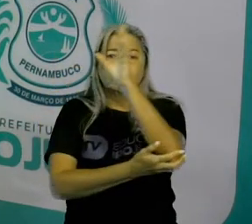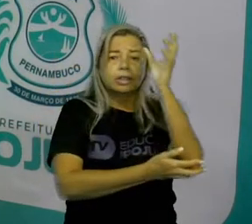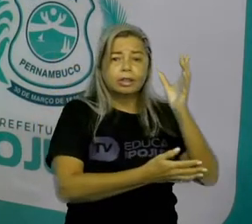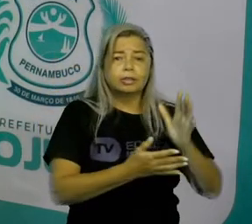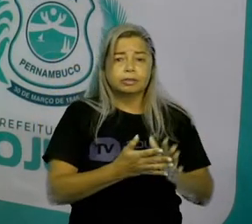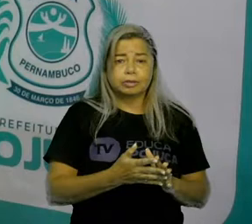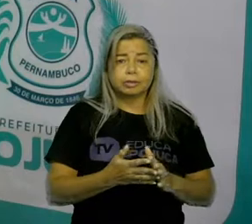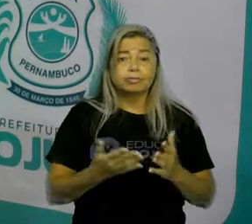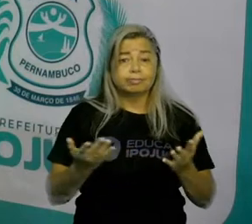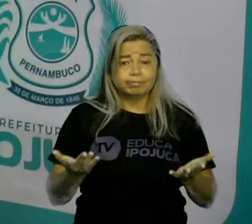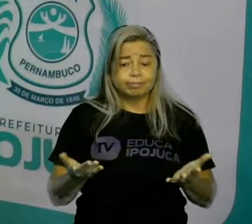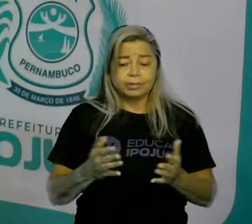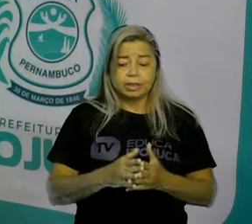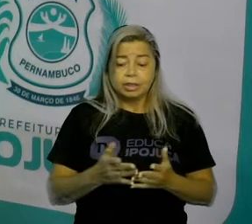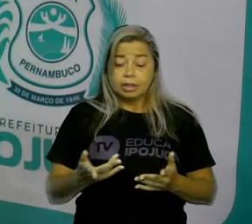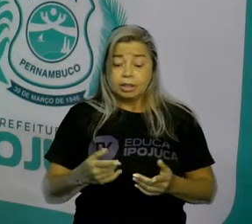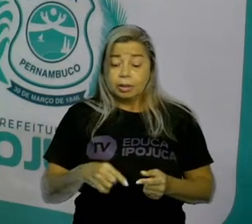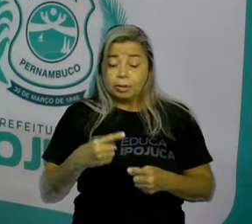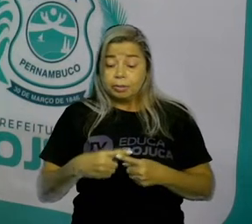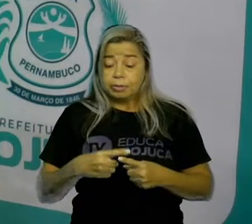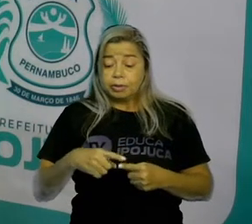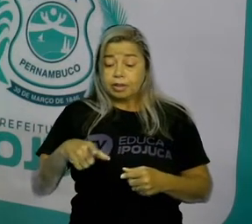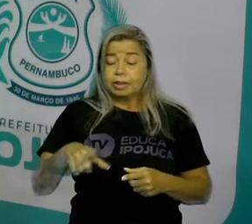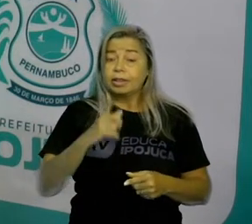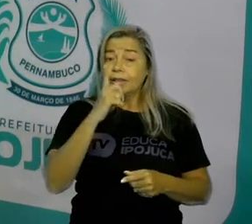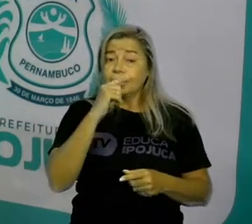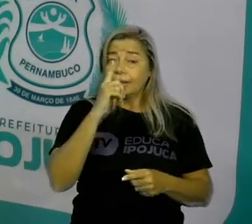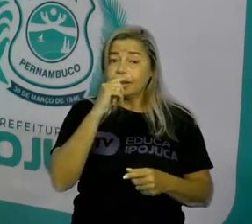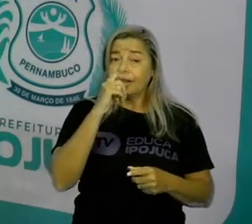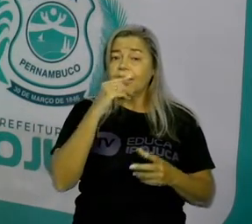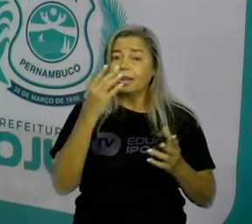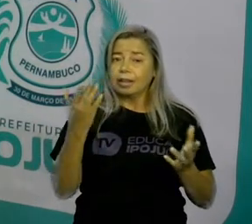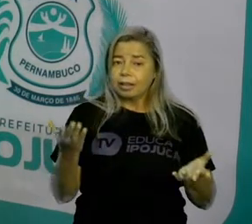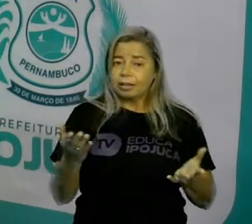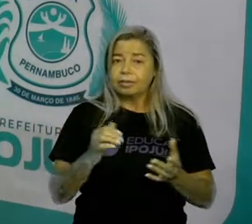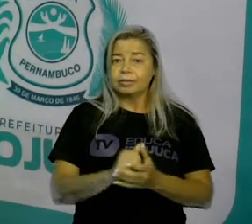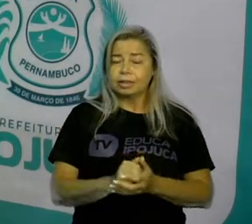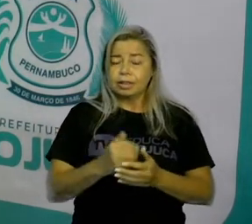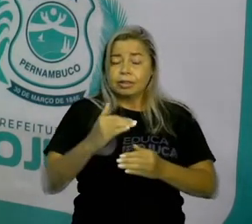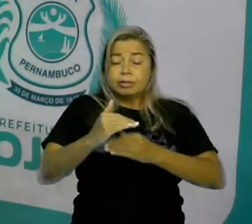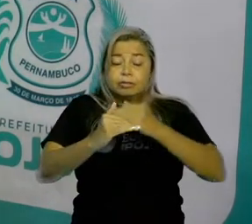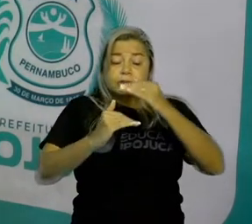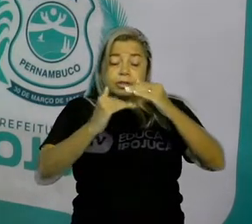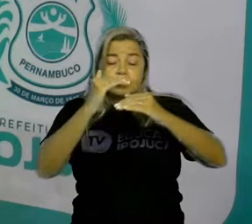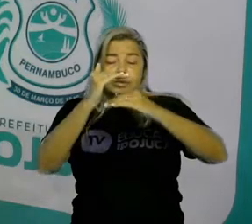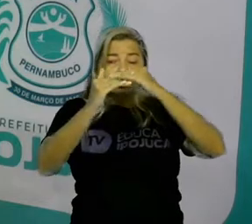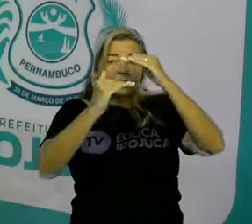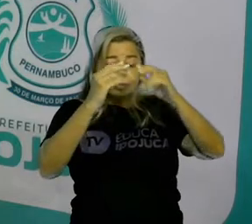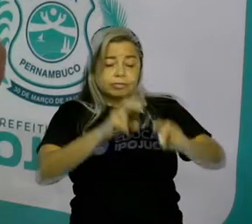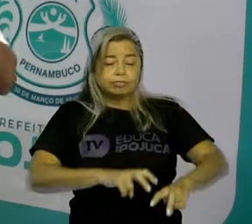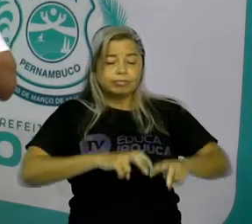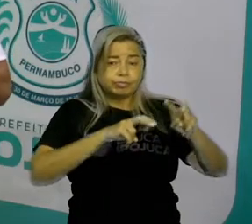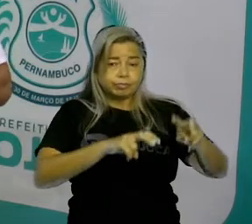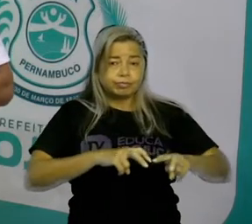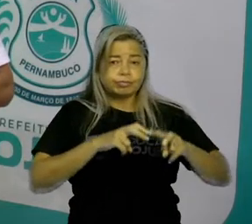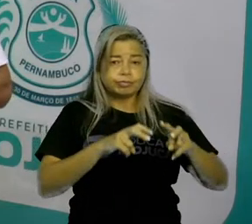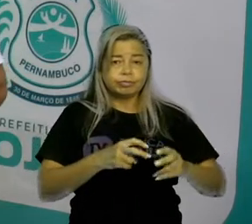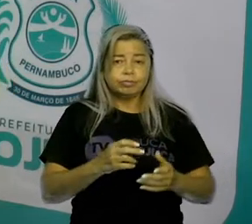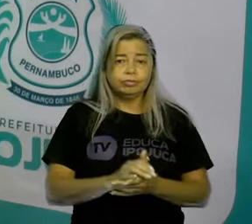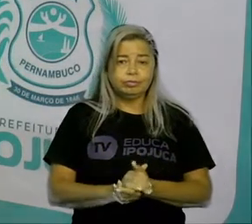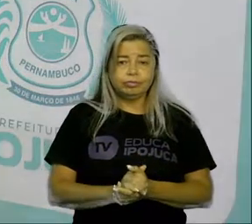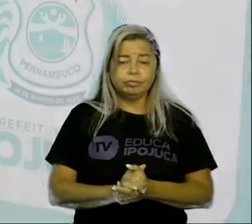o motivo é a água, é porque está perto do rio e começaram a se desenvolver. Os